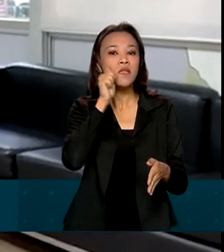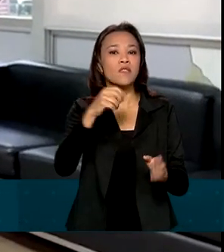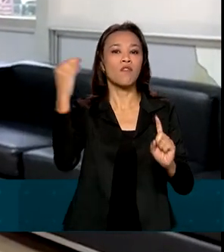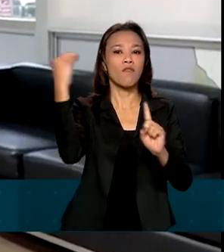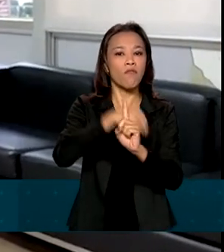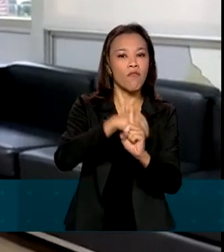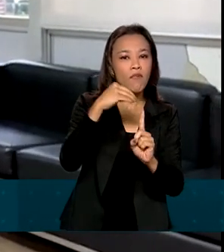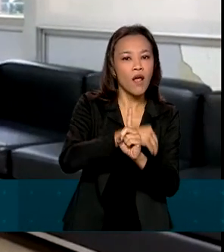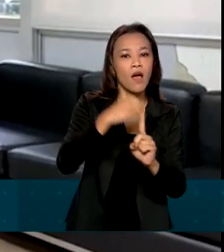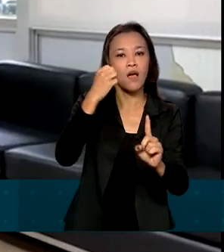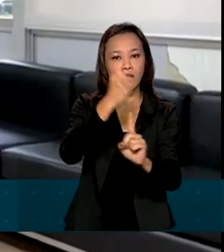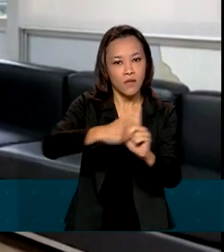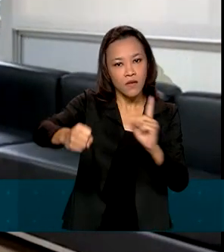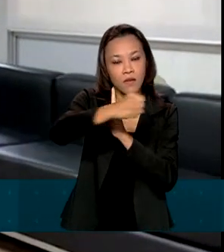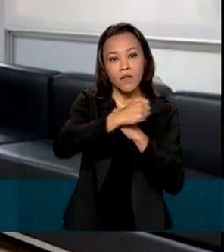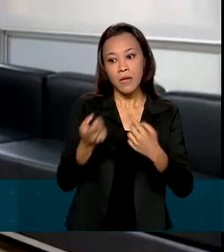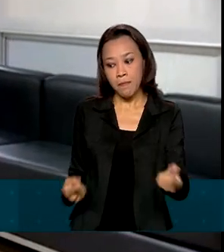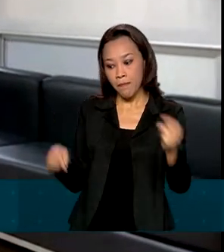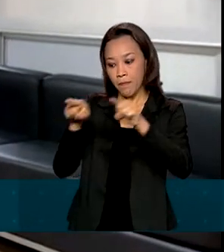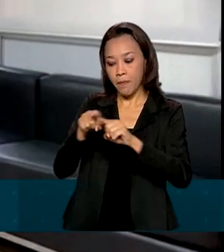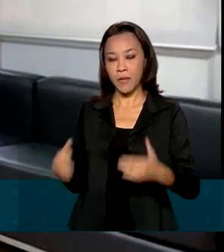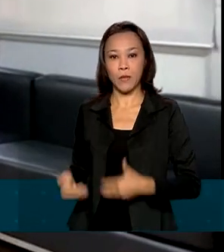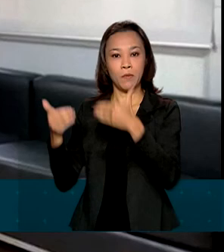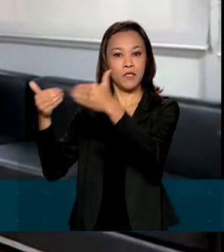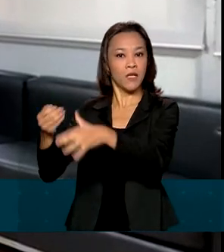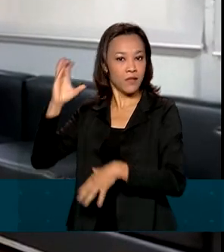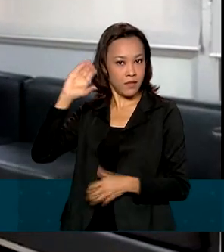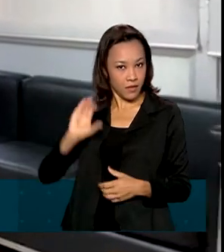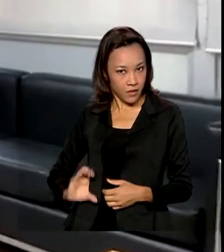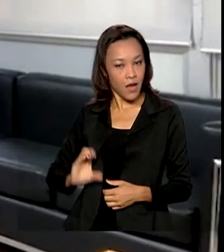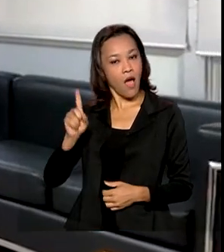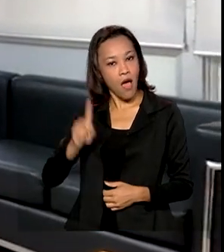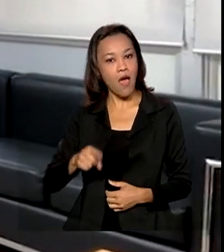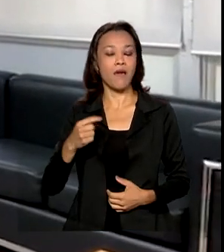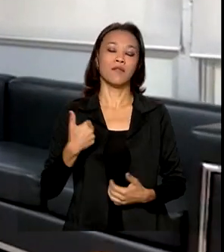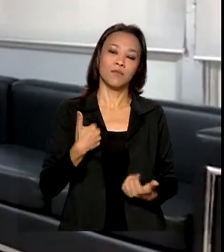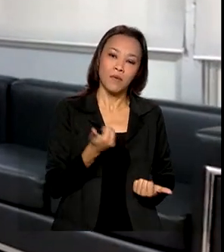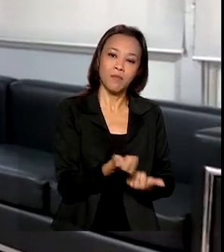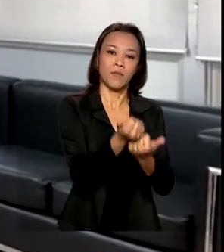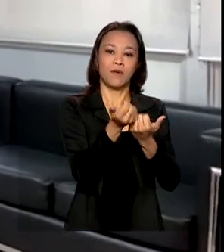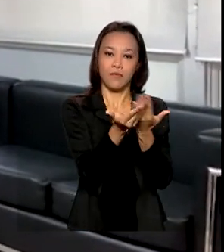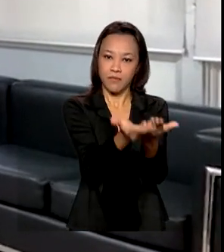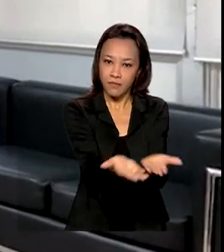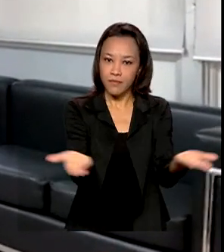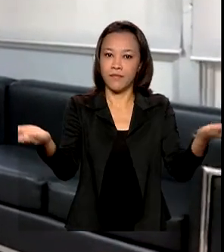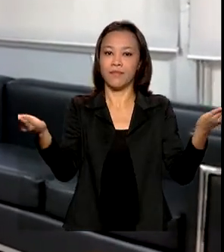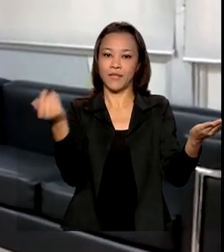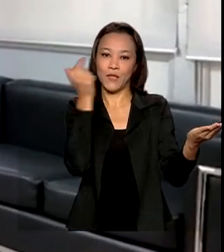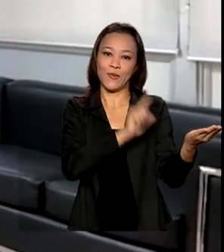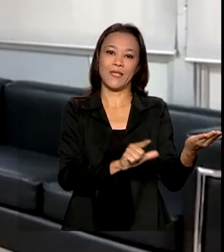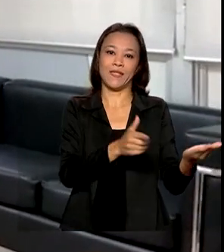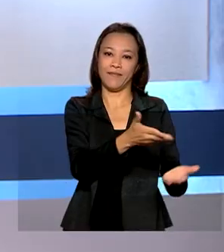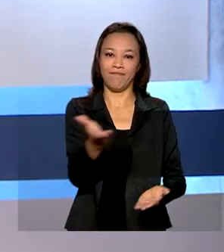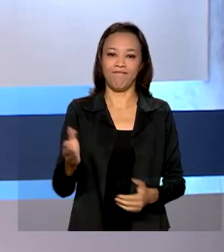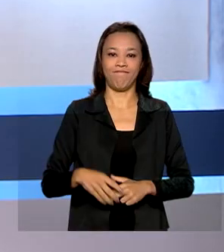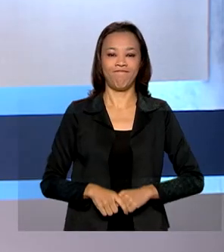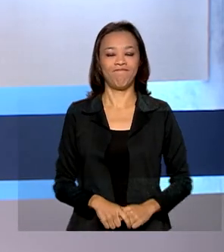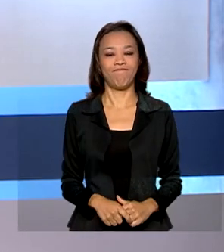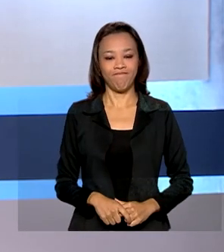e a parceria com Ministério da Cidadania é um dos passos que estamos dando para chegar até essas mulheres.